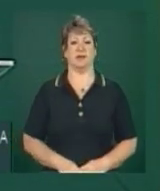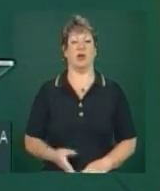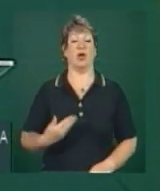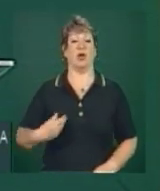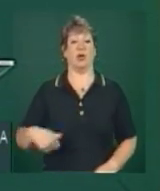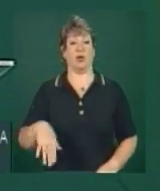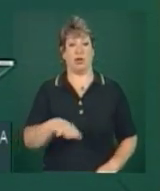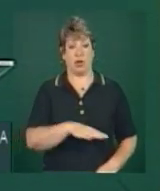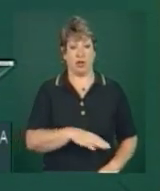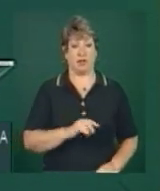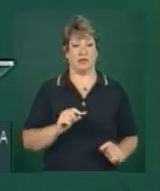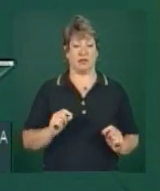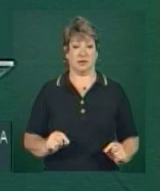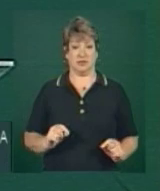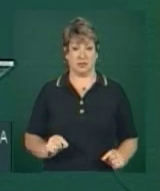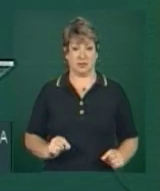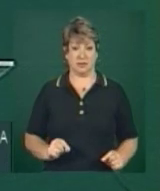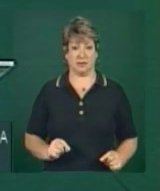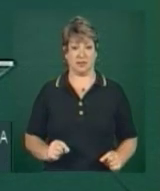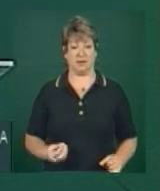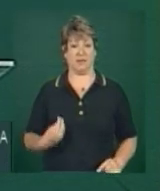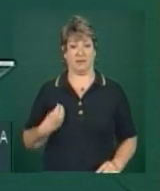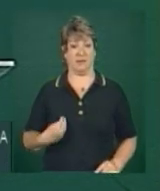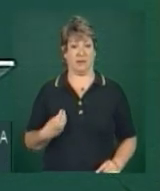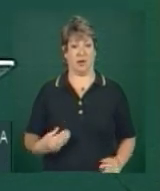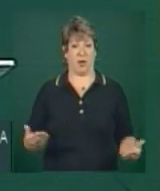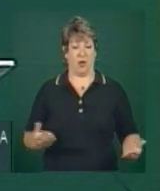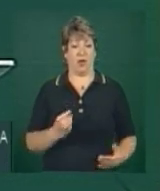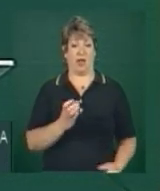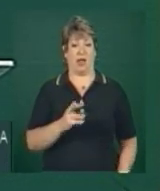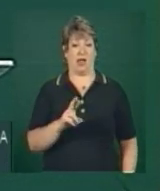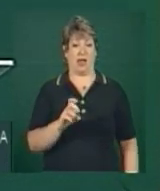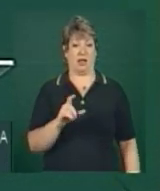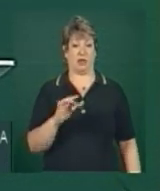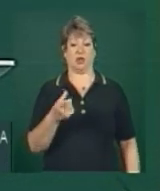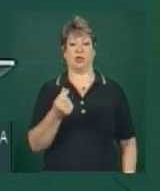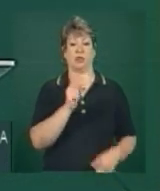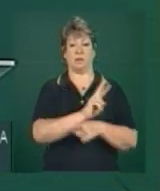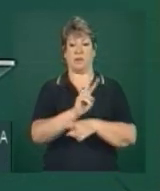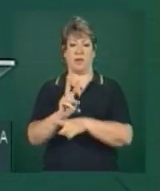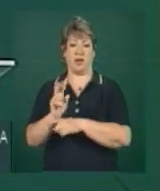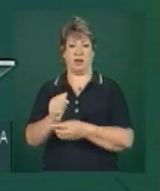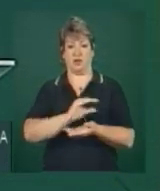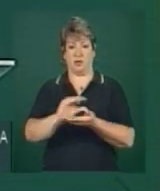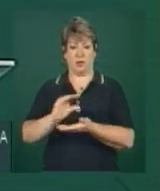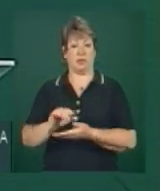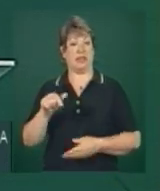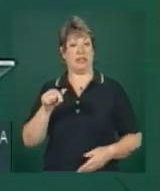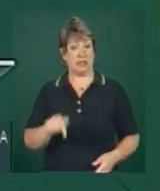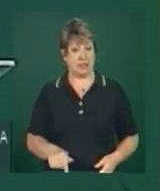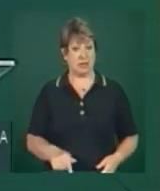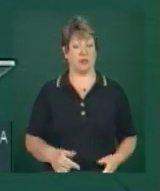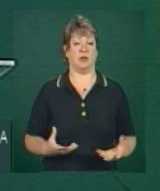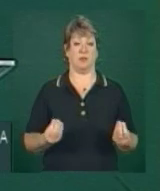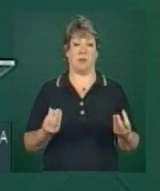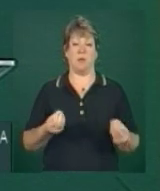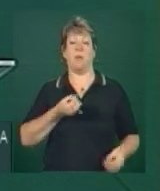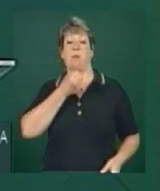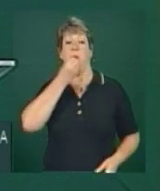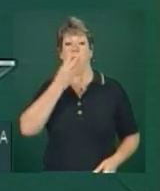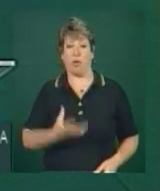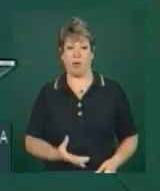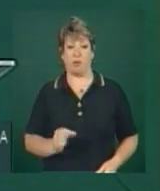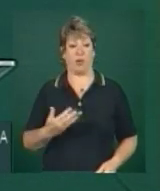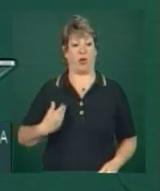A nossa situação do crédito também é uma situação extremamente vantajosa.